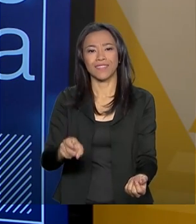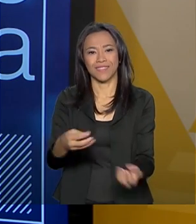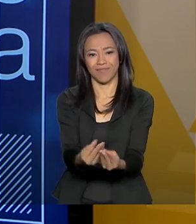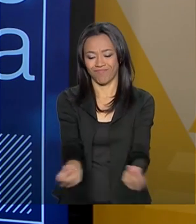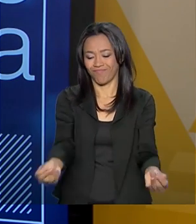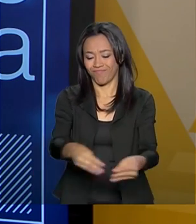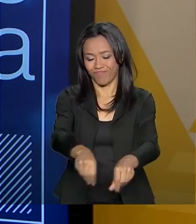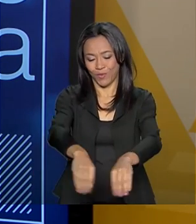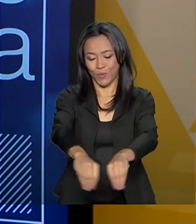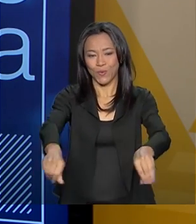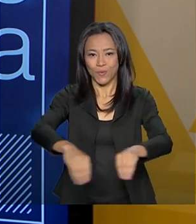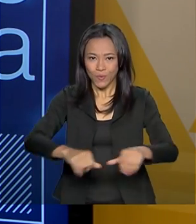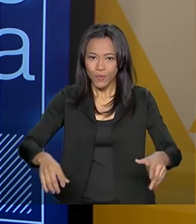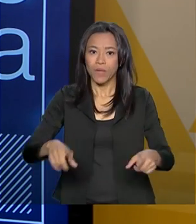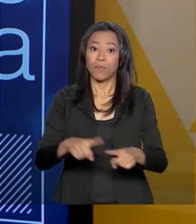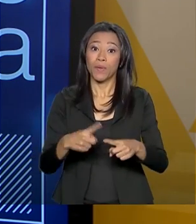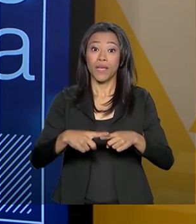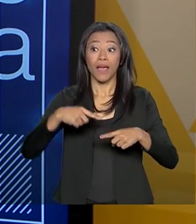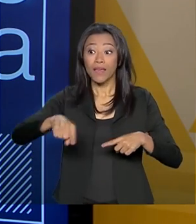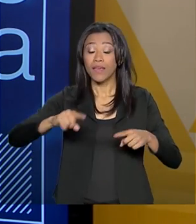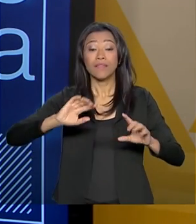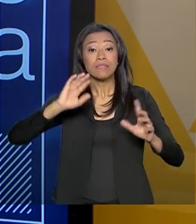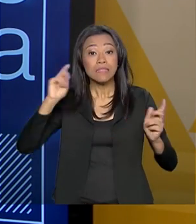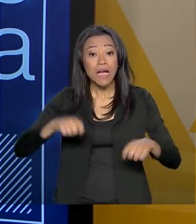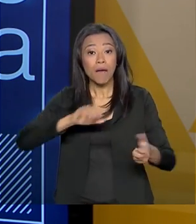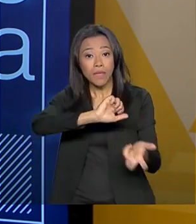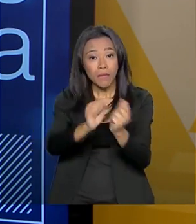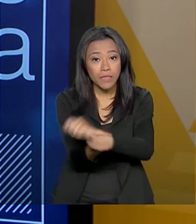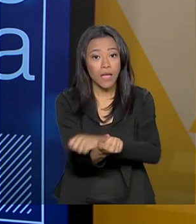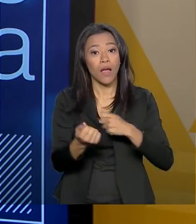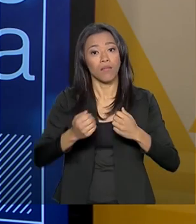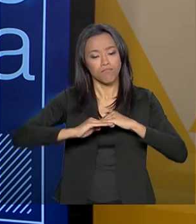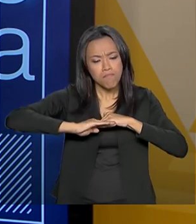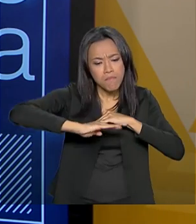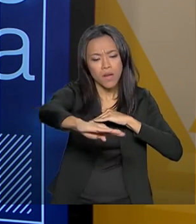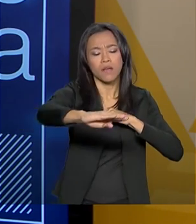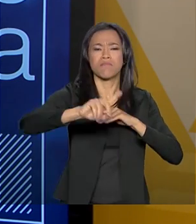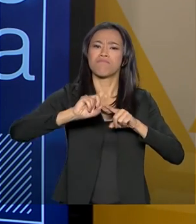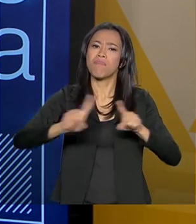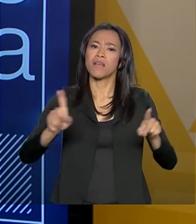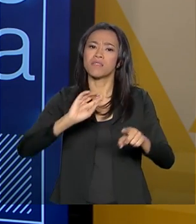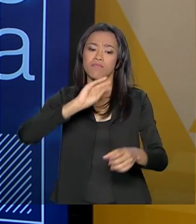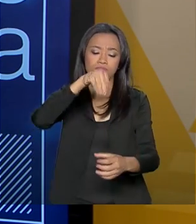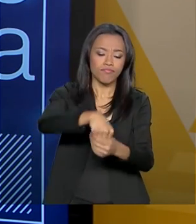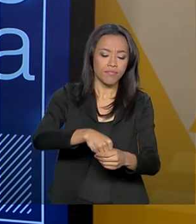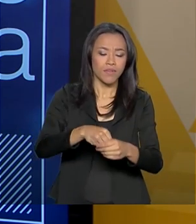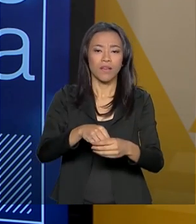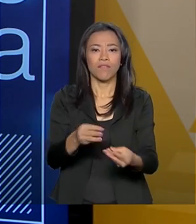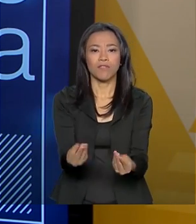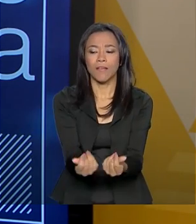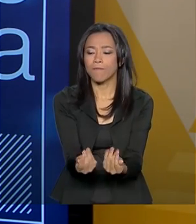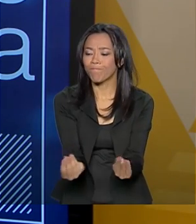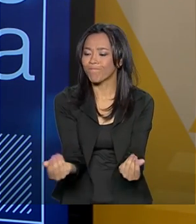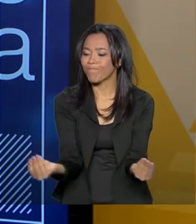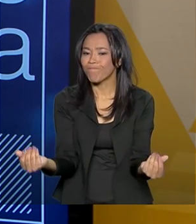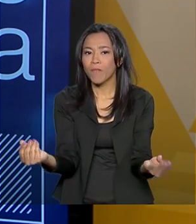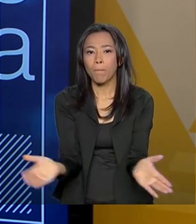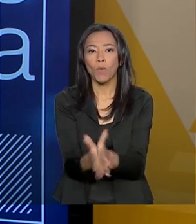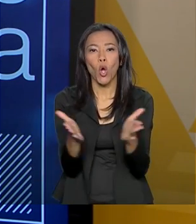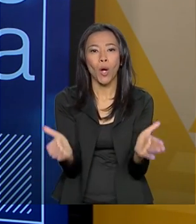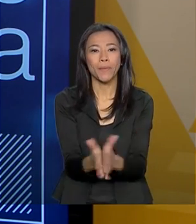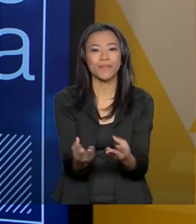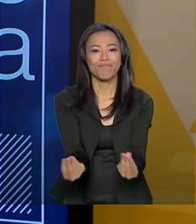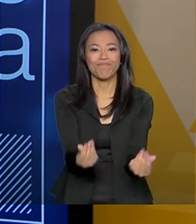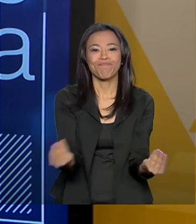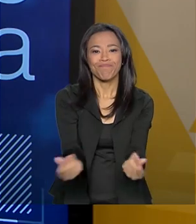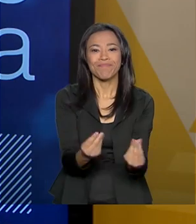são muito planas, muito adaptáveis à mecanização, mas havia o problema de fertilidade dos solos, solos muito pobres e